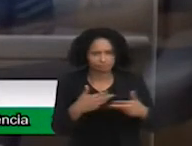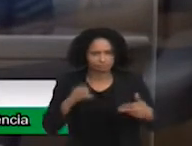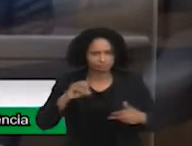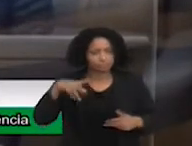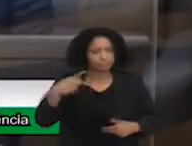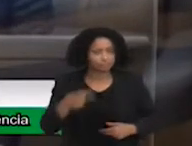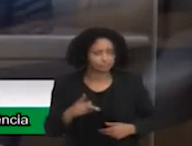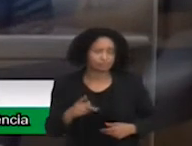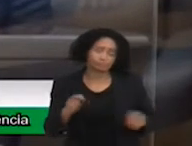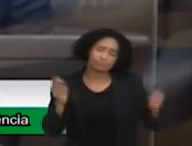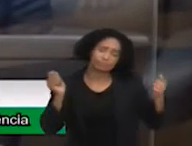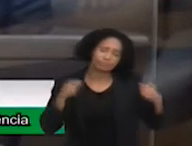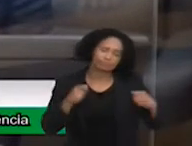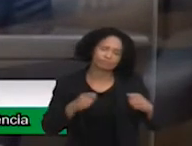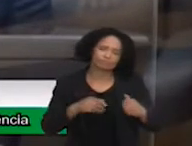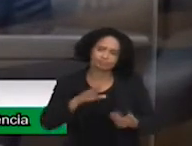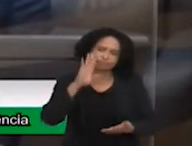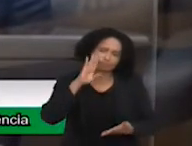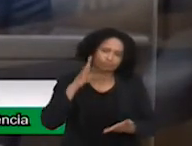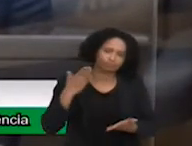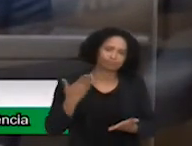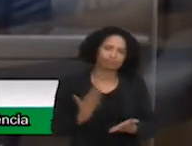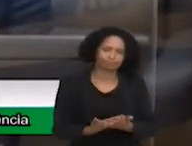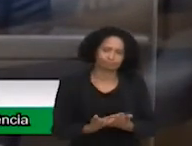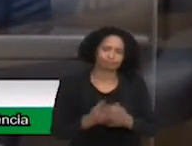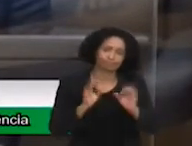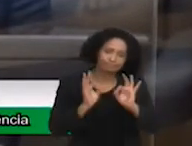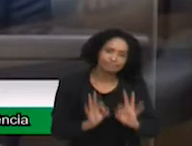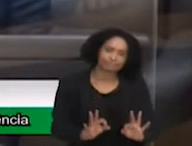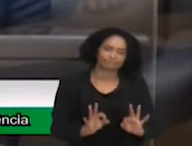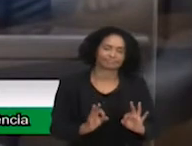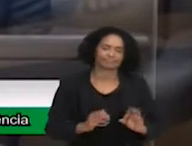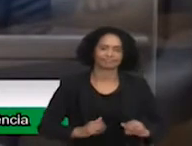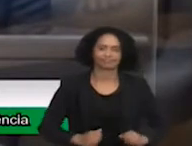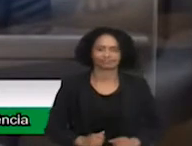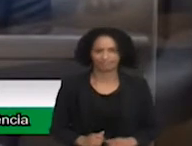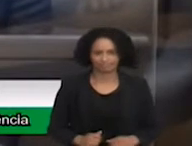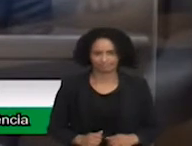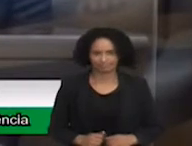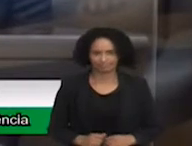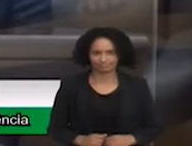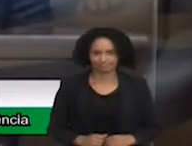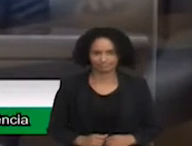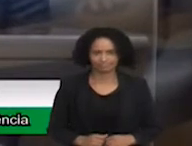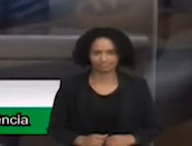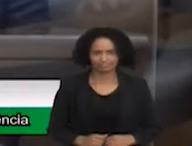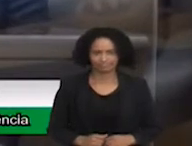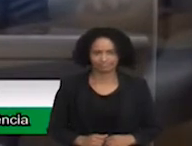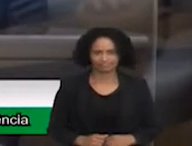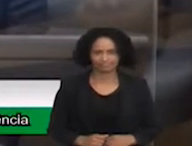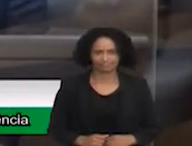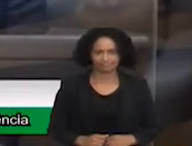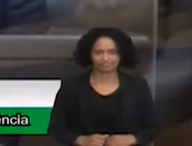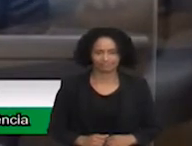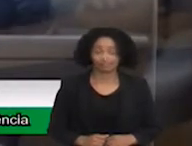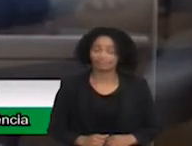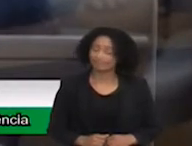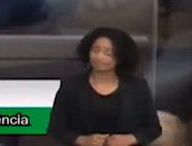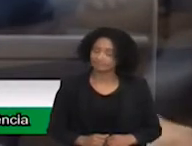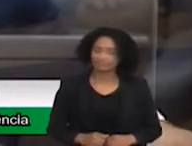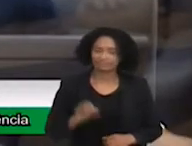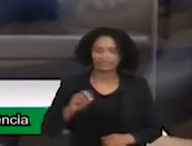a gente possa sair daqui confiando e, quando a gente está do lado do bem, muitas coisas nós podemos mudar